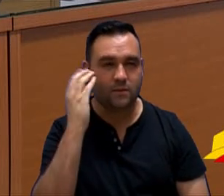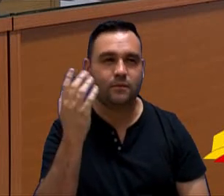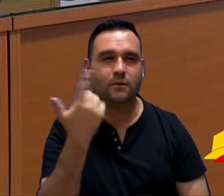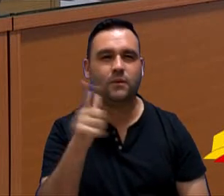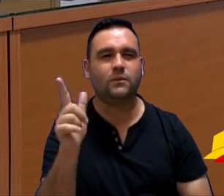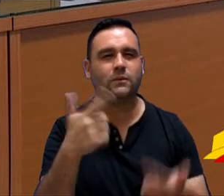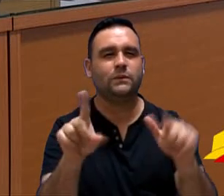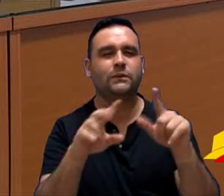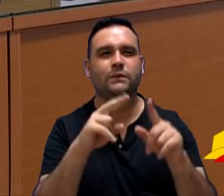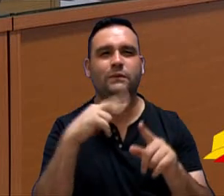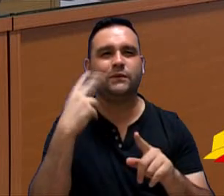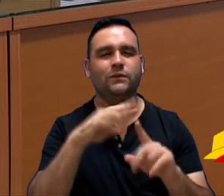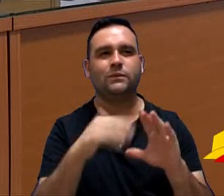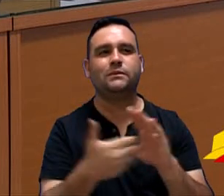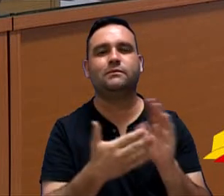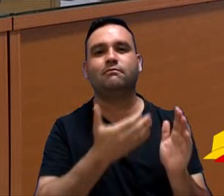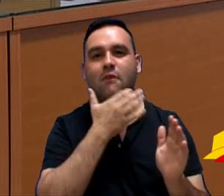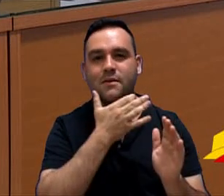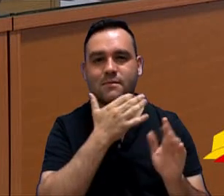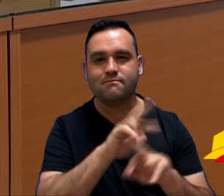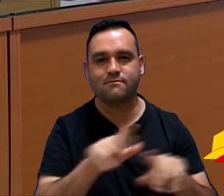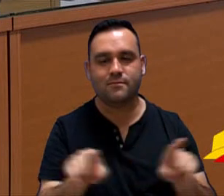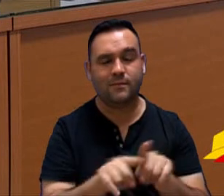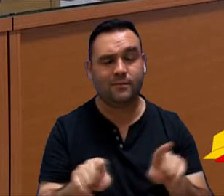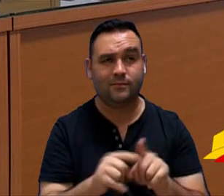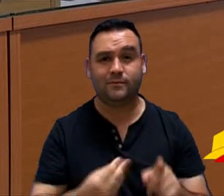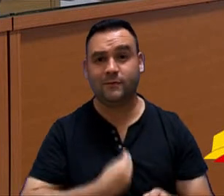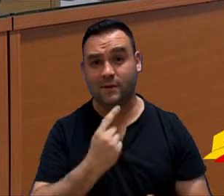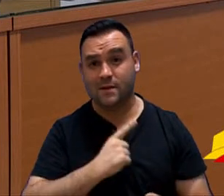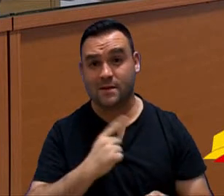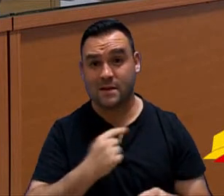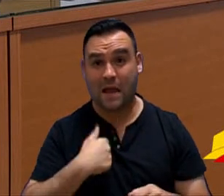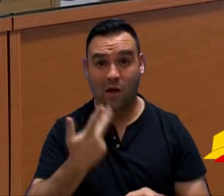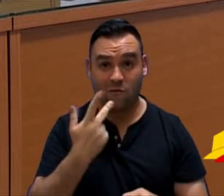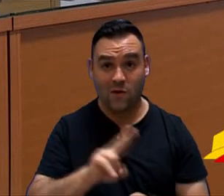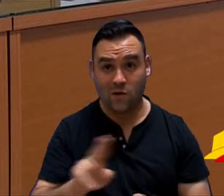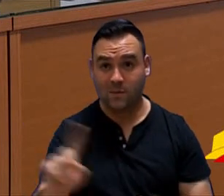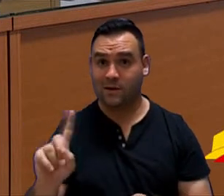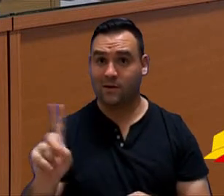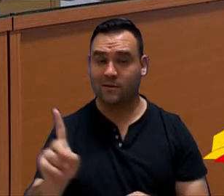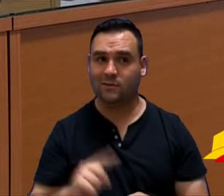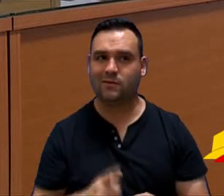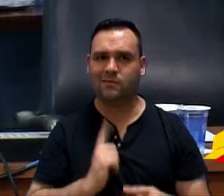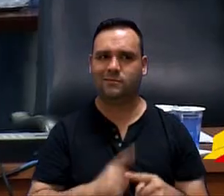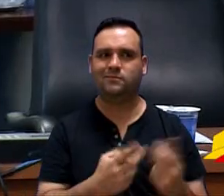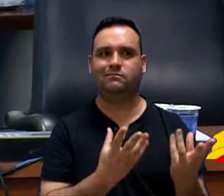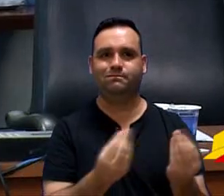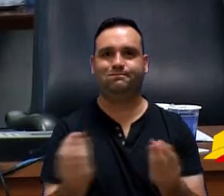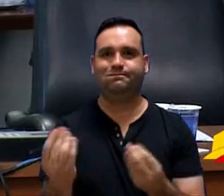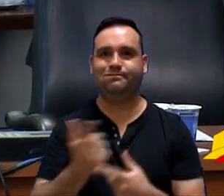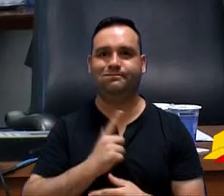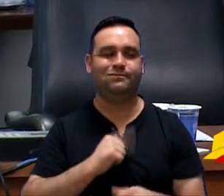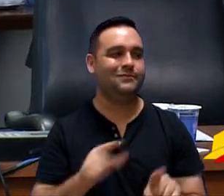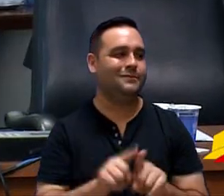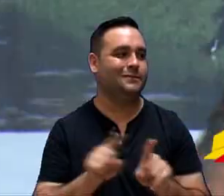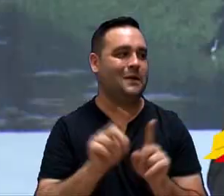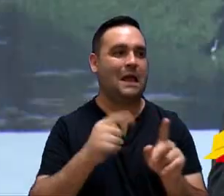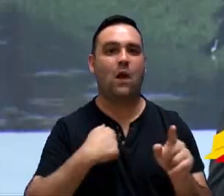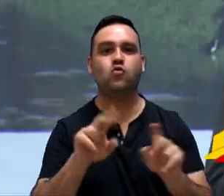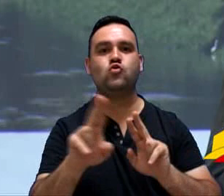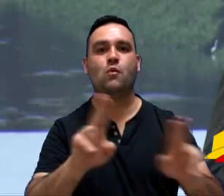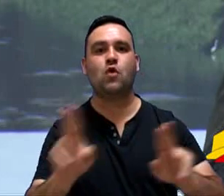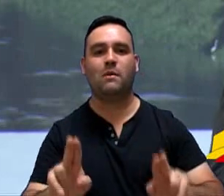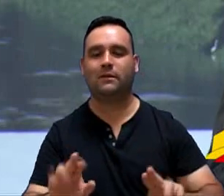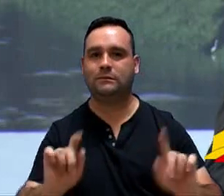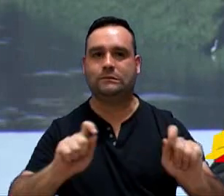vereadores e vereadoras presentes aqui. Não foram só o que eu citei, não, viu? Tem muita gente aqui. Não vou ficar nomeando, não.